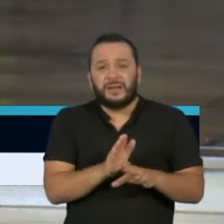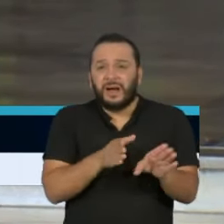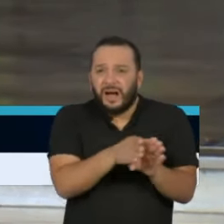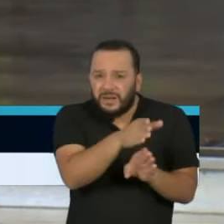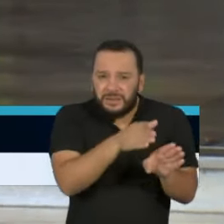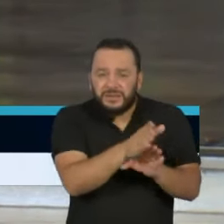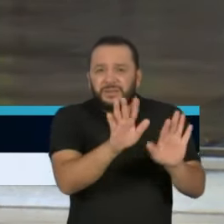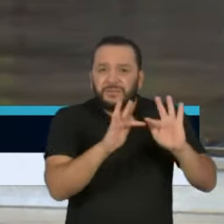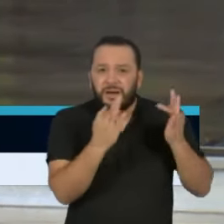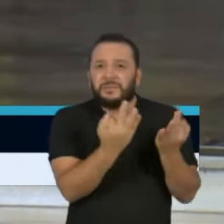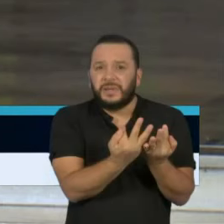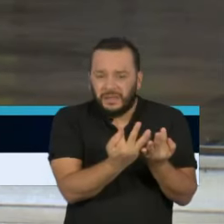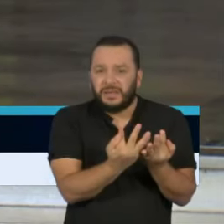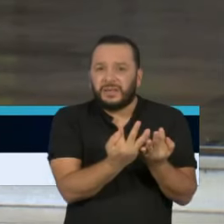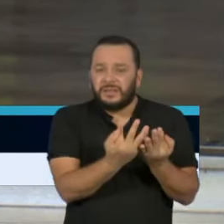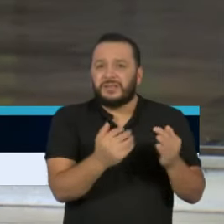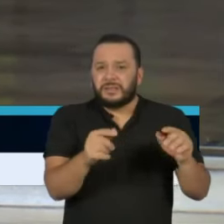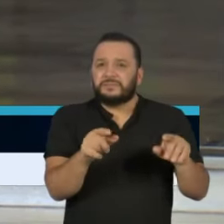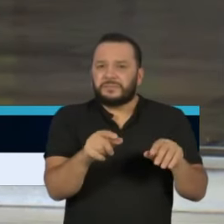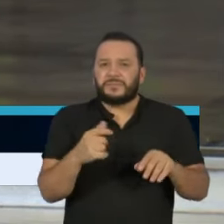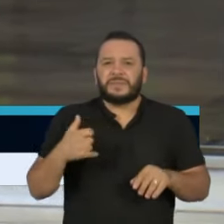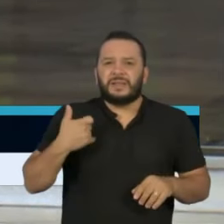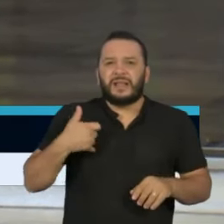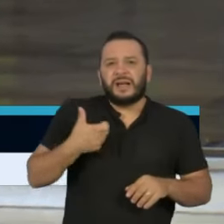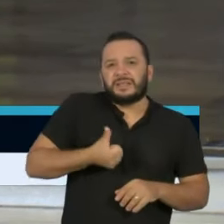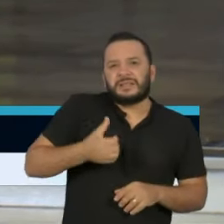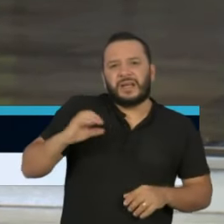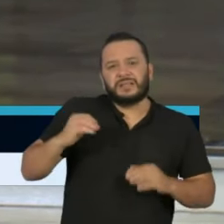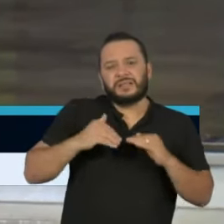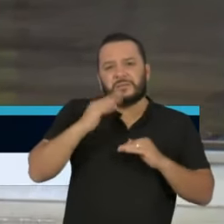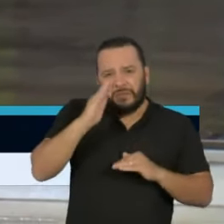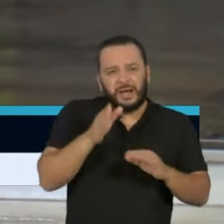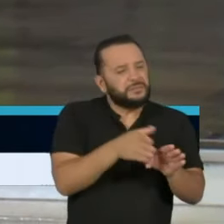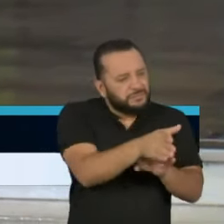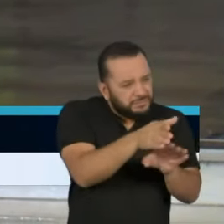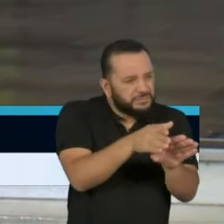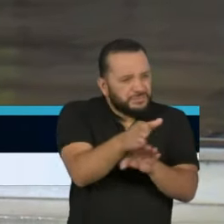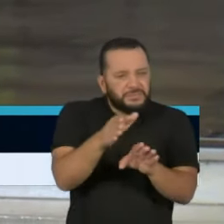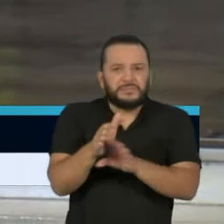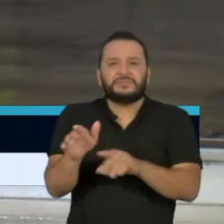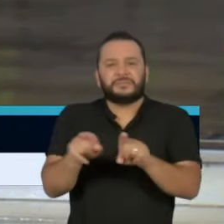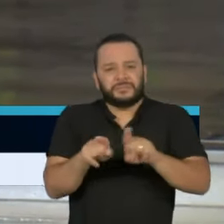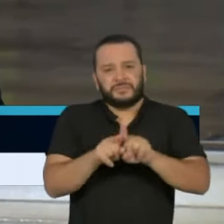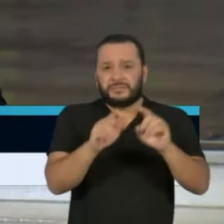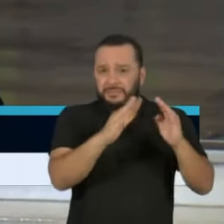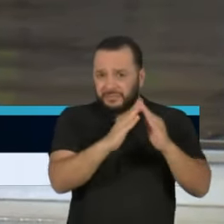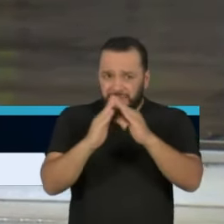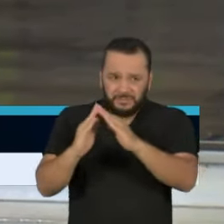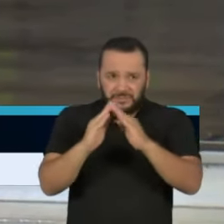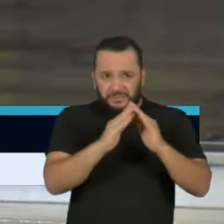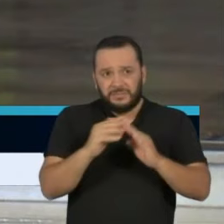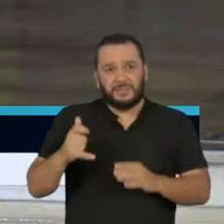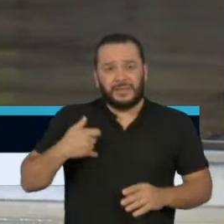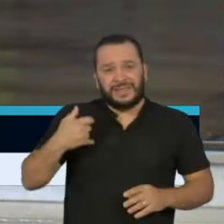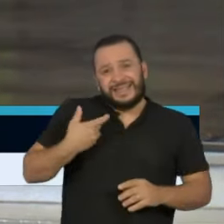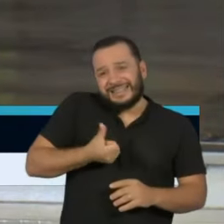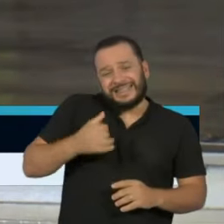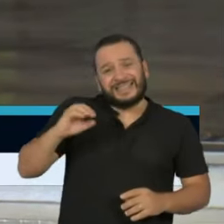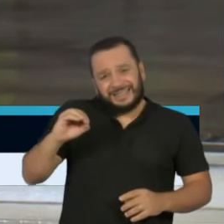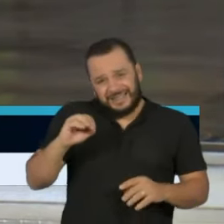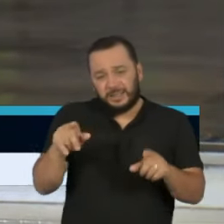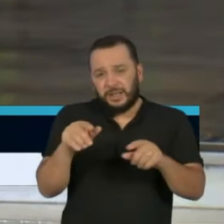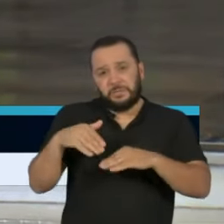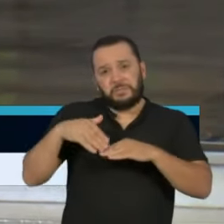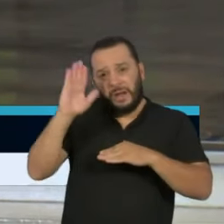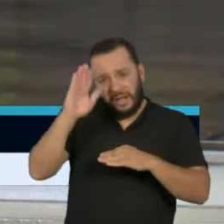seus familiares, sobretudo aos que têm mais de 60 anos. Recomende aos seus vizinhos, com mais de 60 anos principalmente.